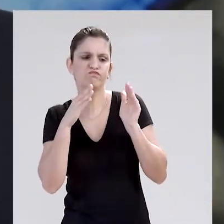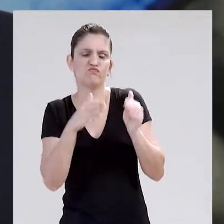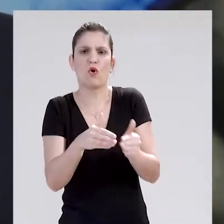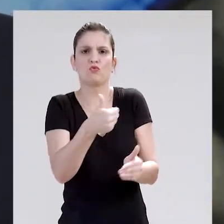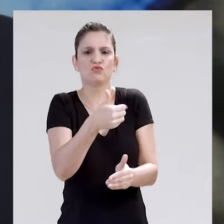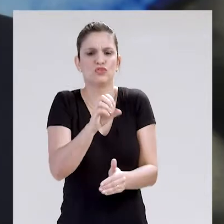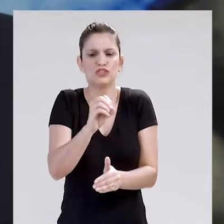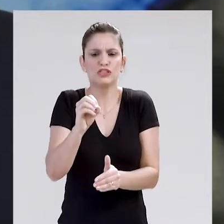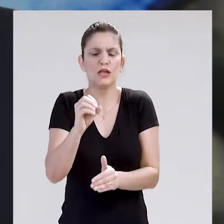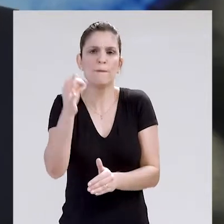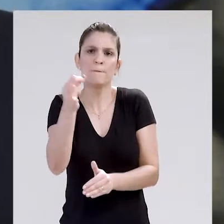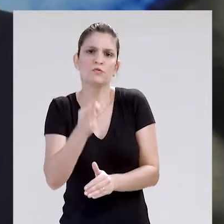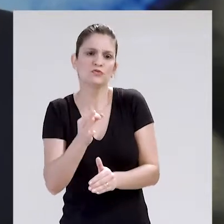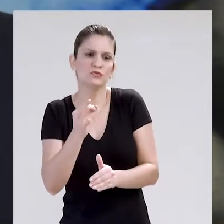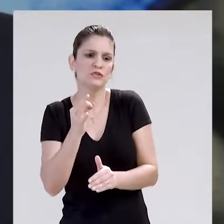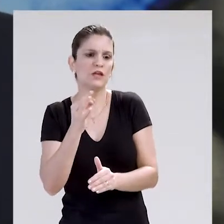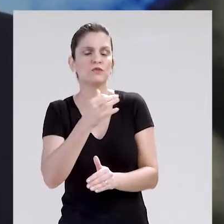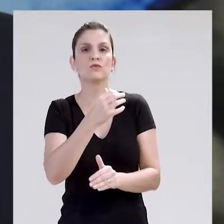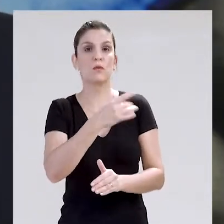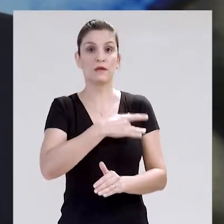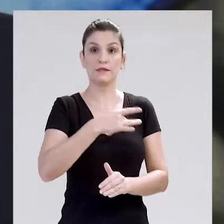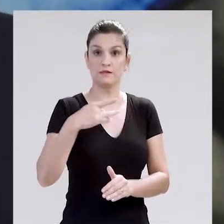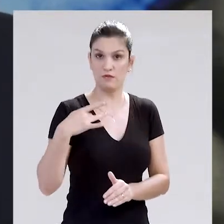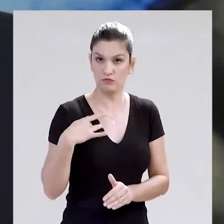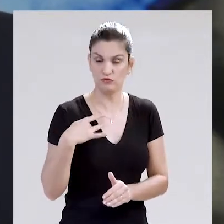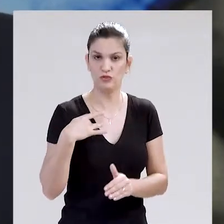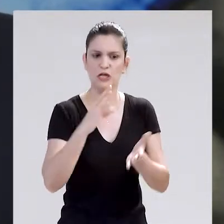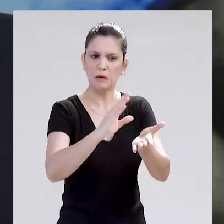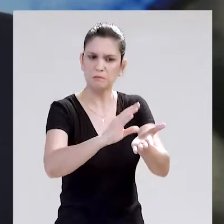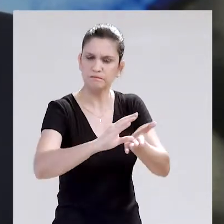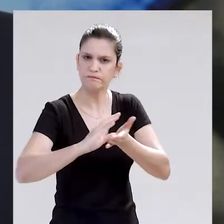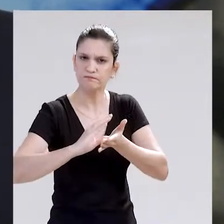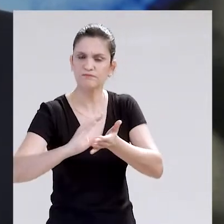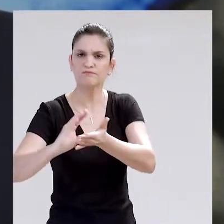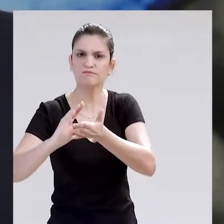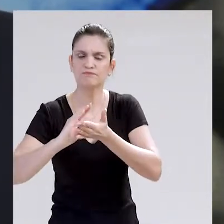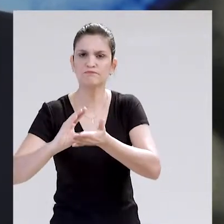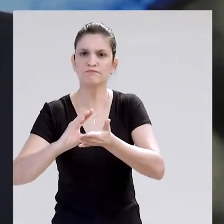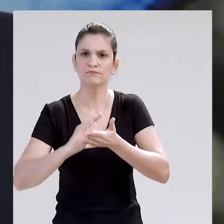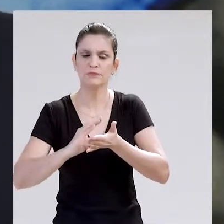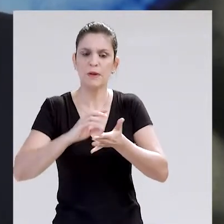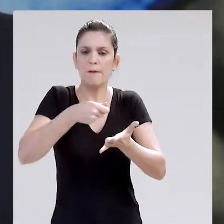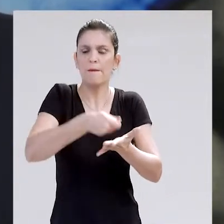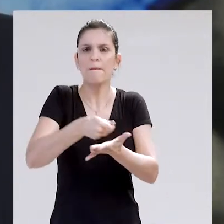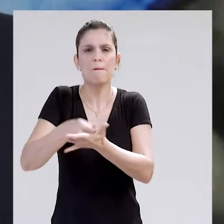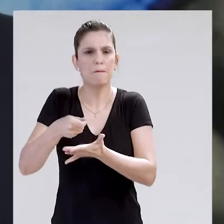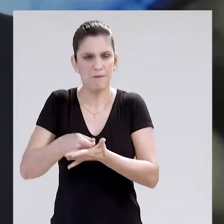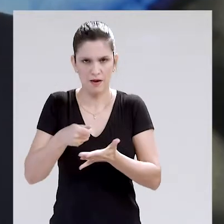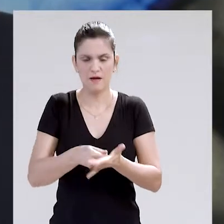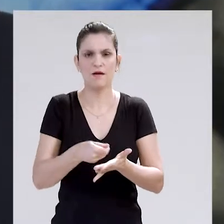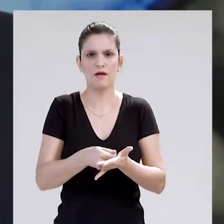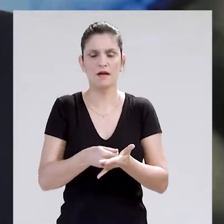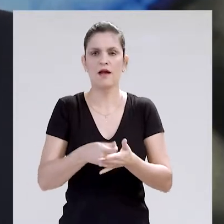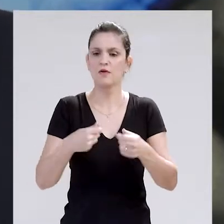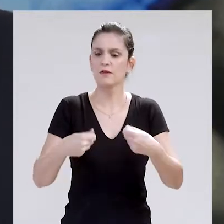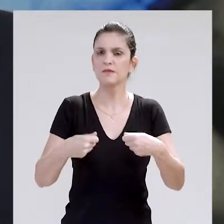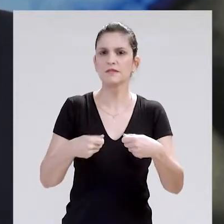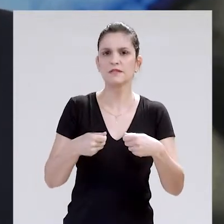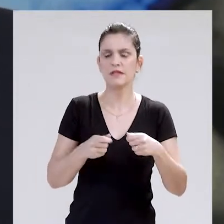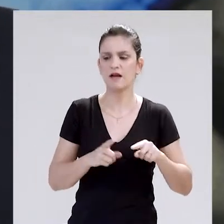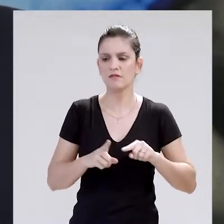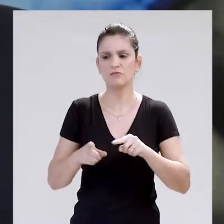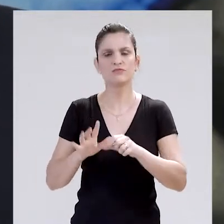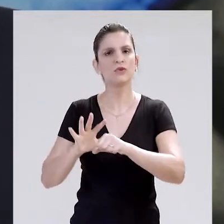100% saúde, onde nós arrecadamos muitos recursos para se contrapor às despesas dessa